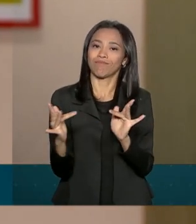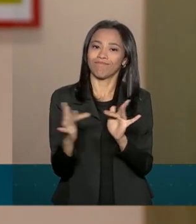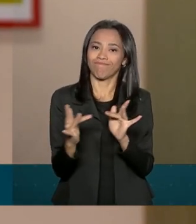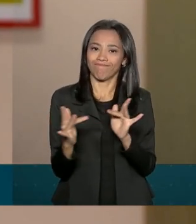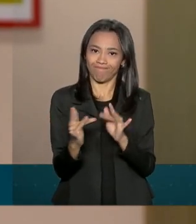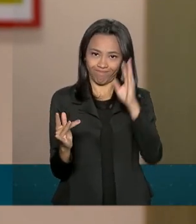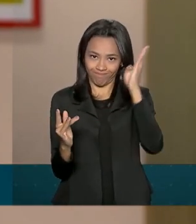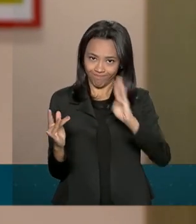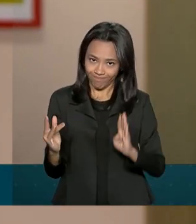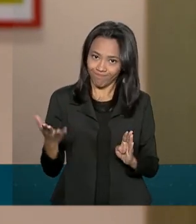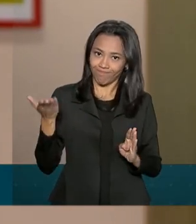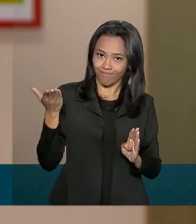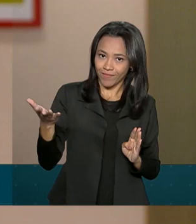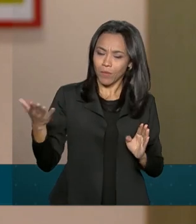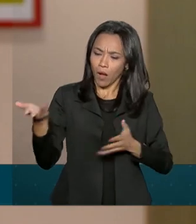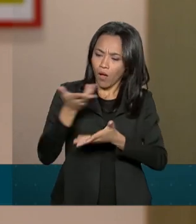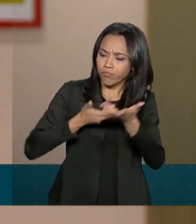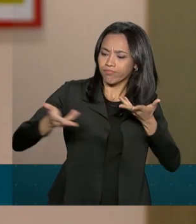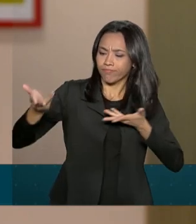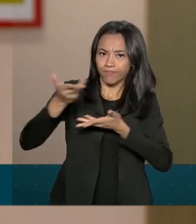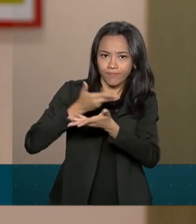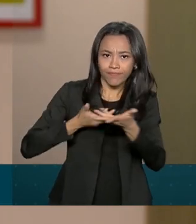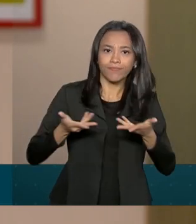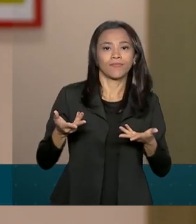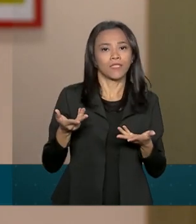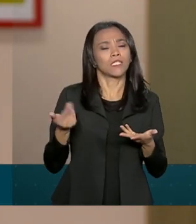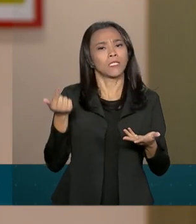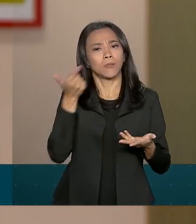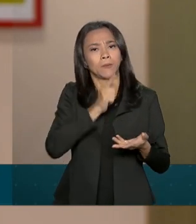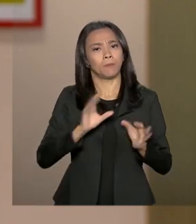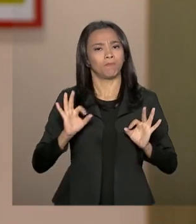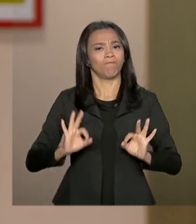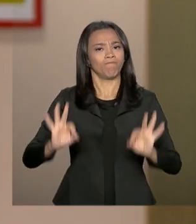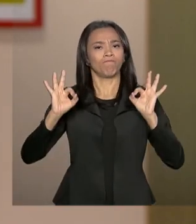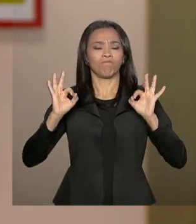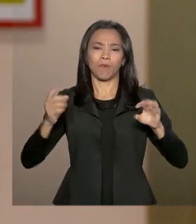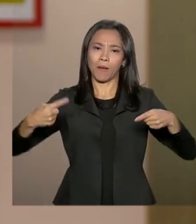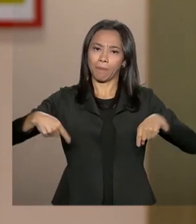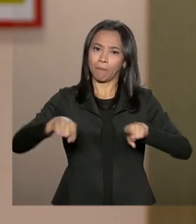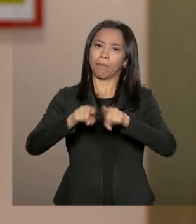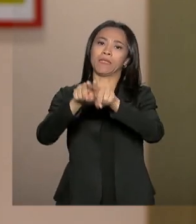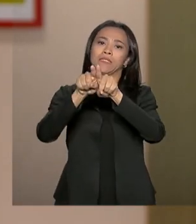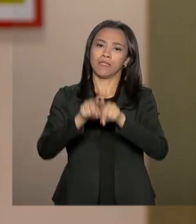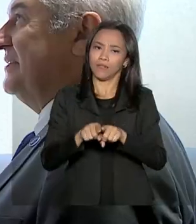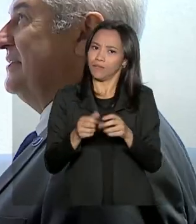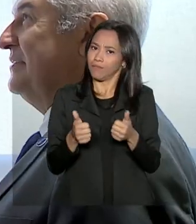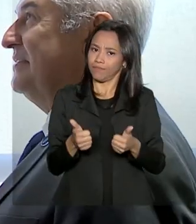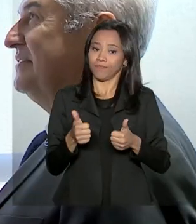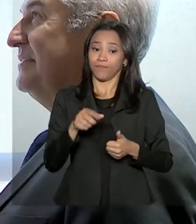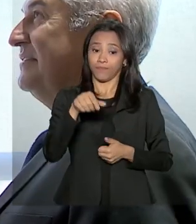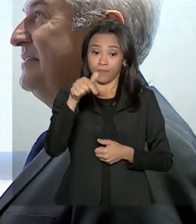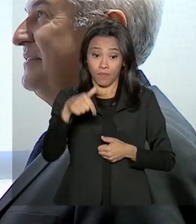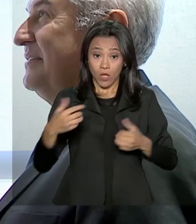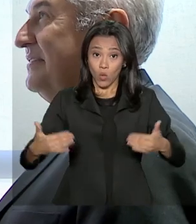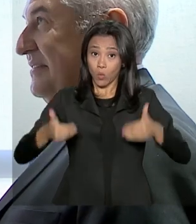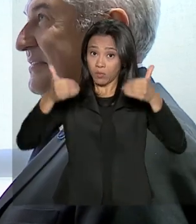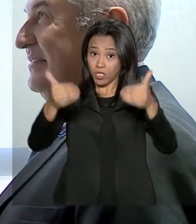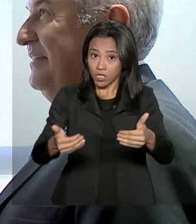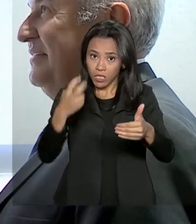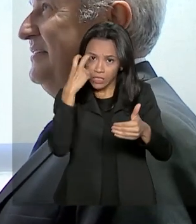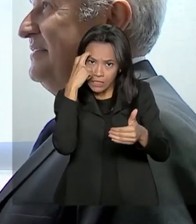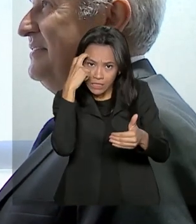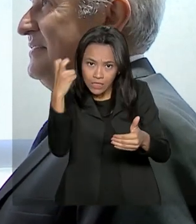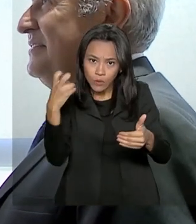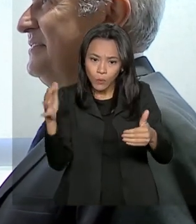intensificasse e se tornasse de fato uma parceria muito próxima. O Ministério de Inteligência